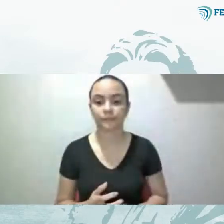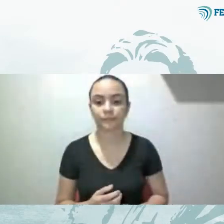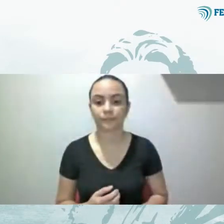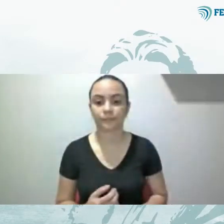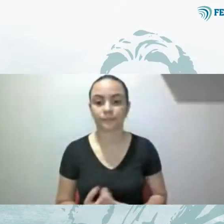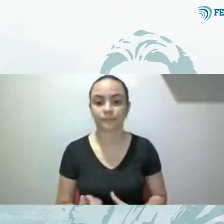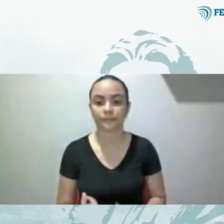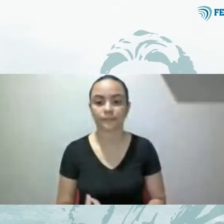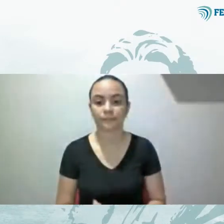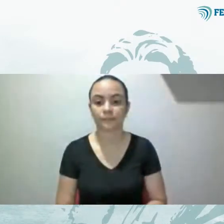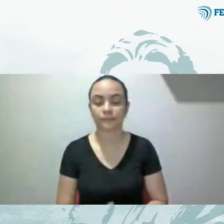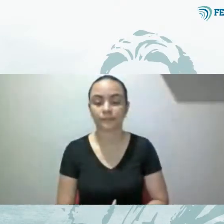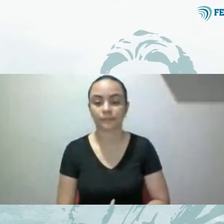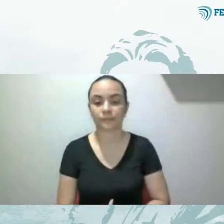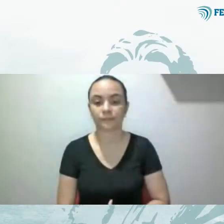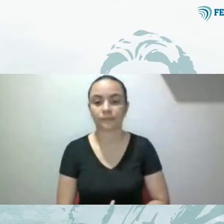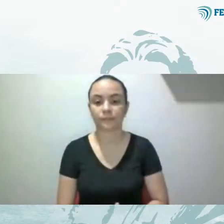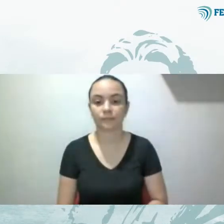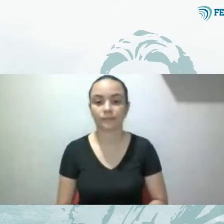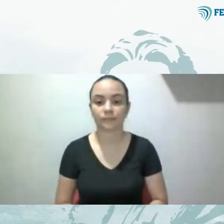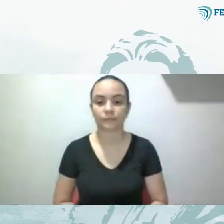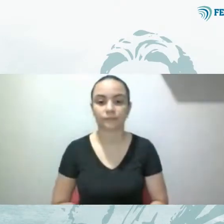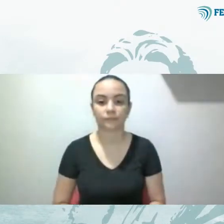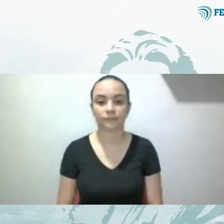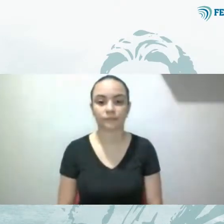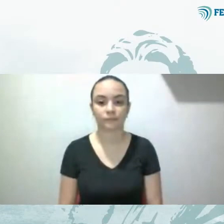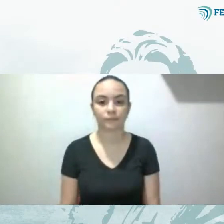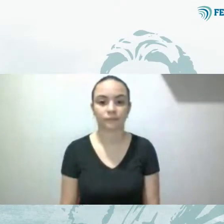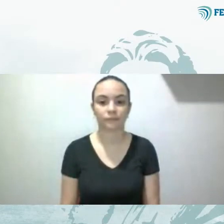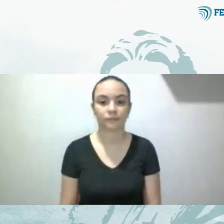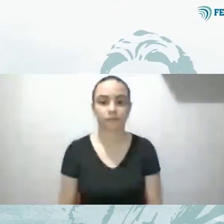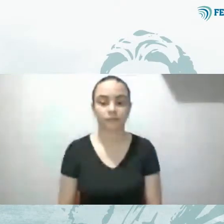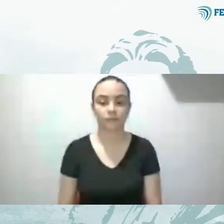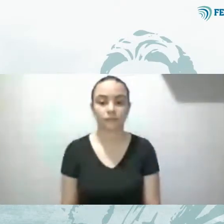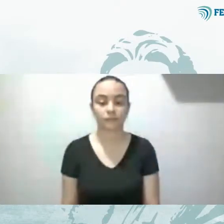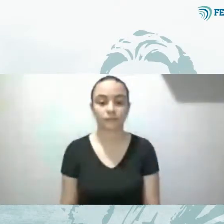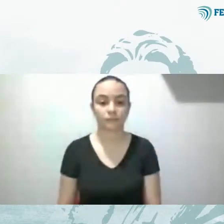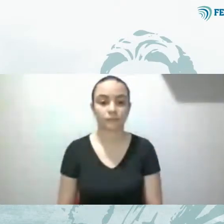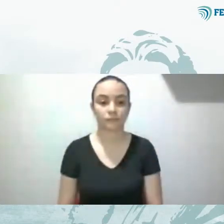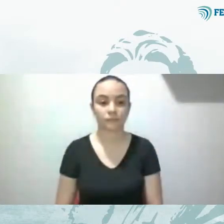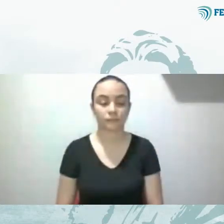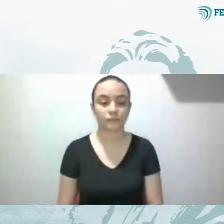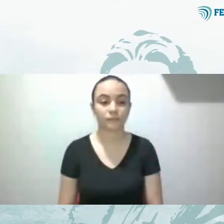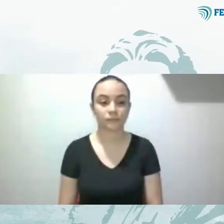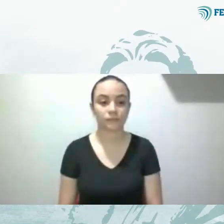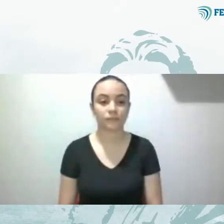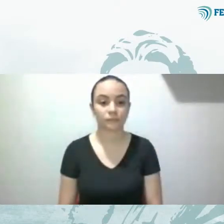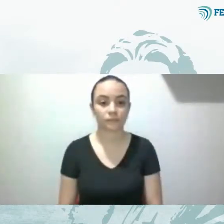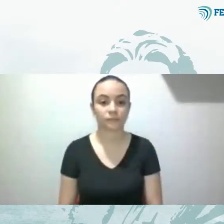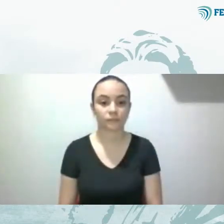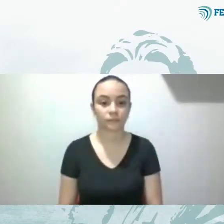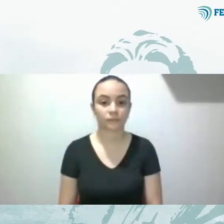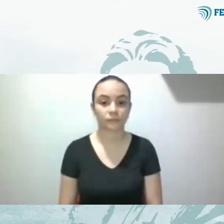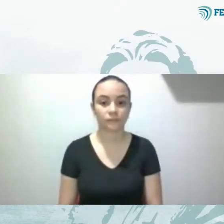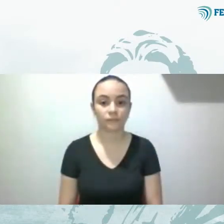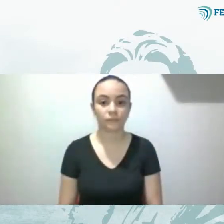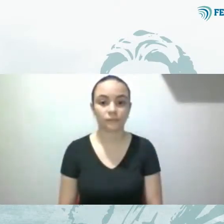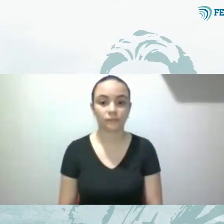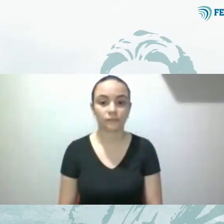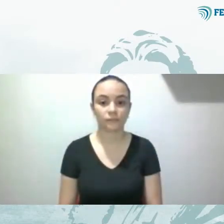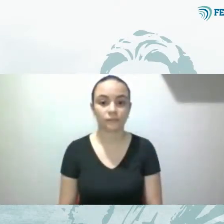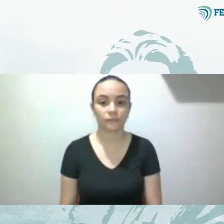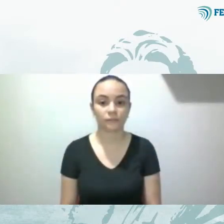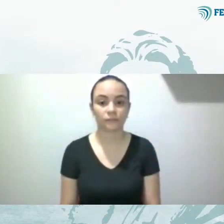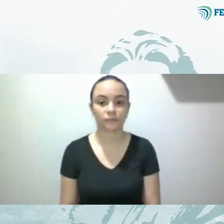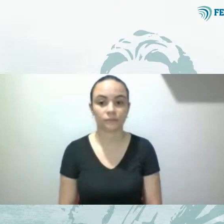que isso seja uma situação duradoura. Então, uma existência, sim,